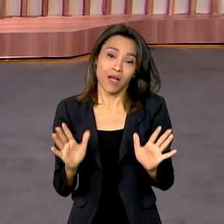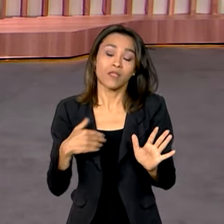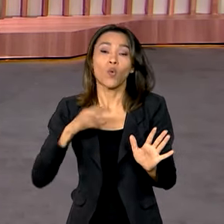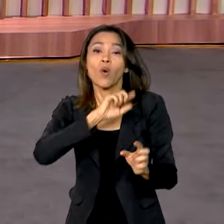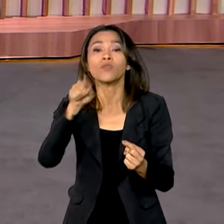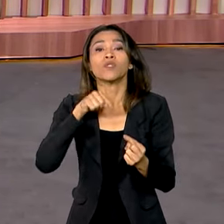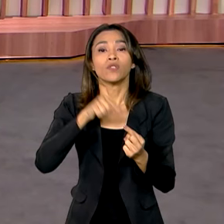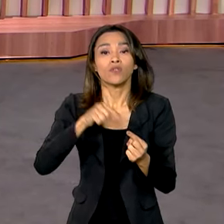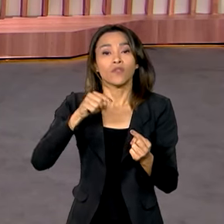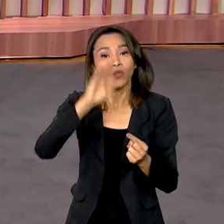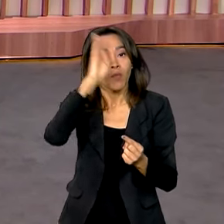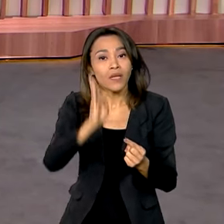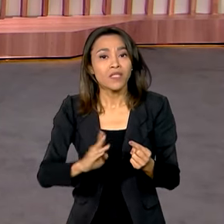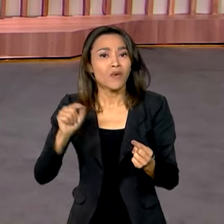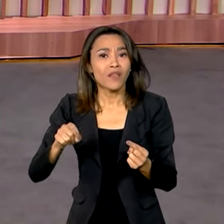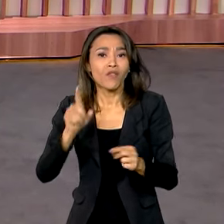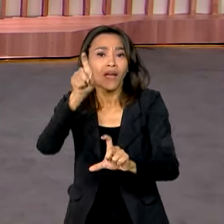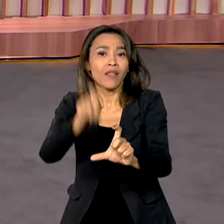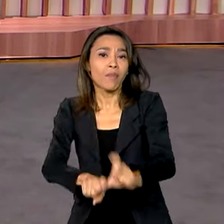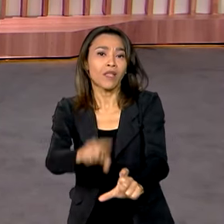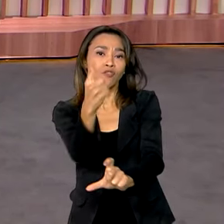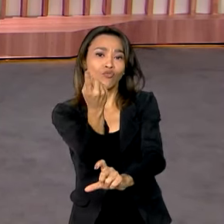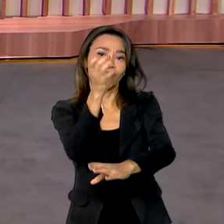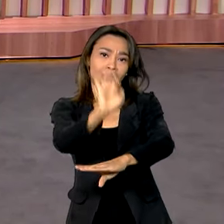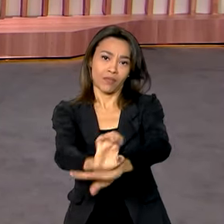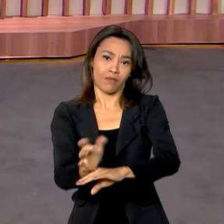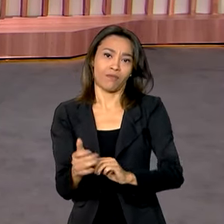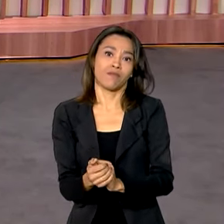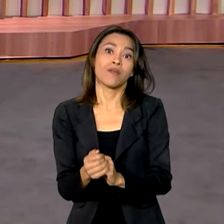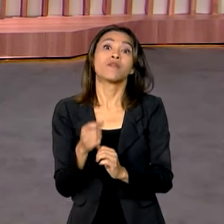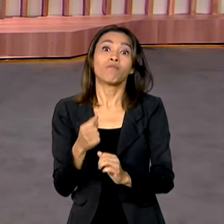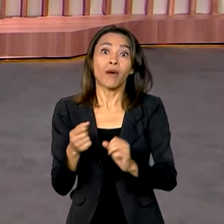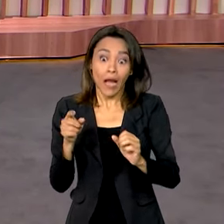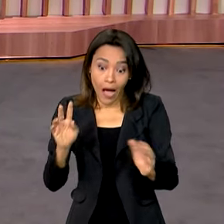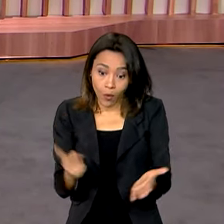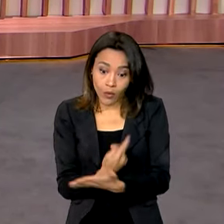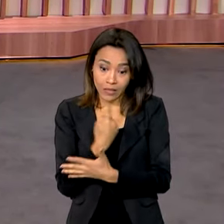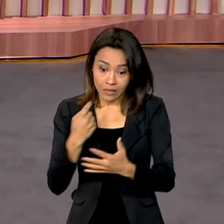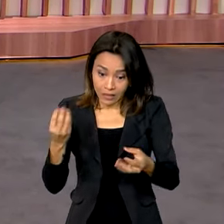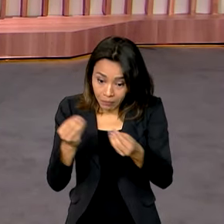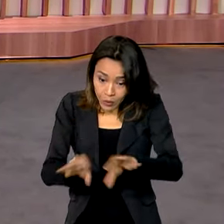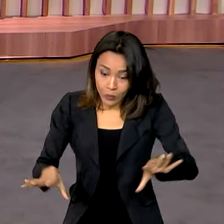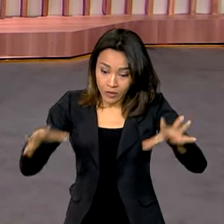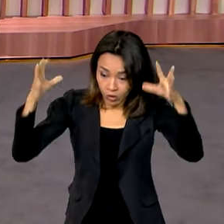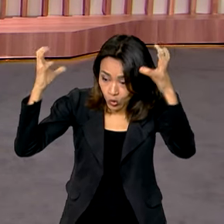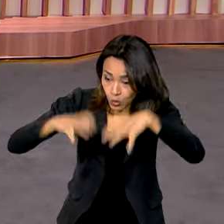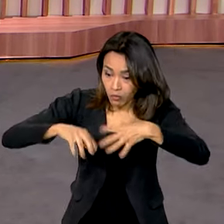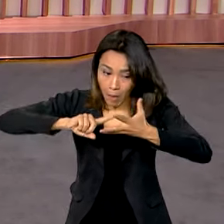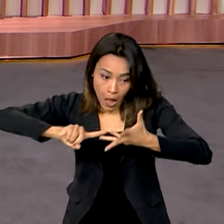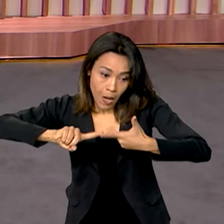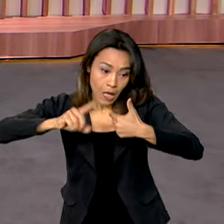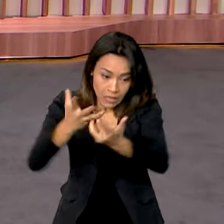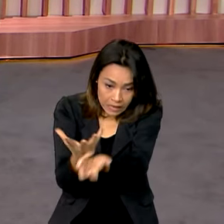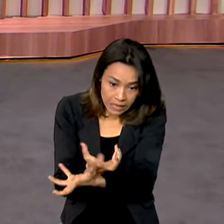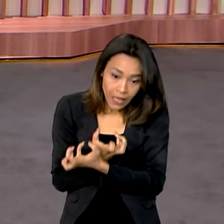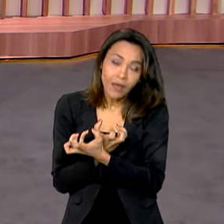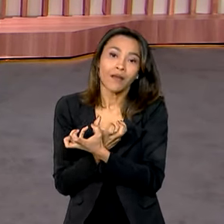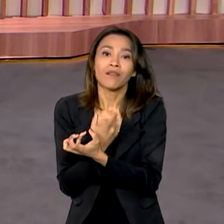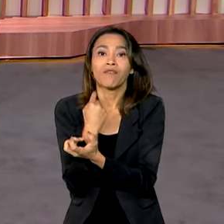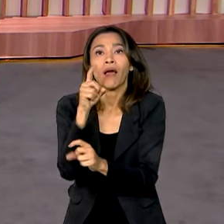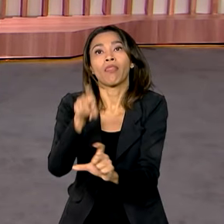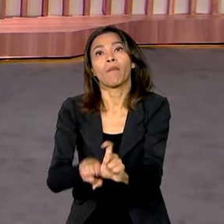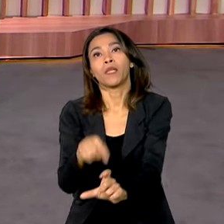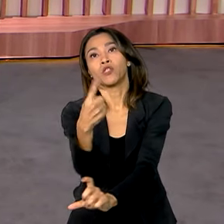é ficar cada vez menos dependente, descentralizar para quando acontecer esse tipo de problema, a gente não ficar dependente